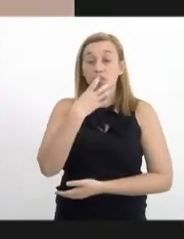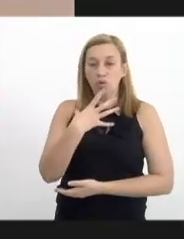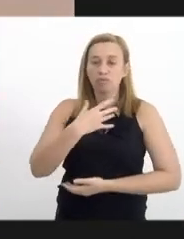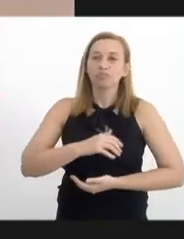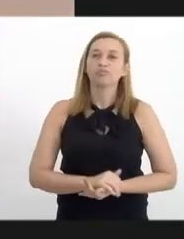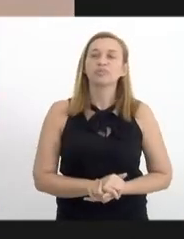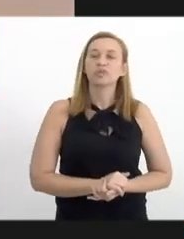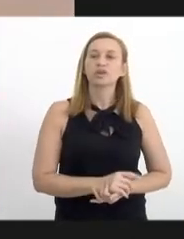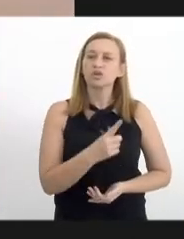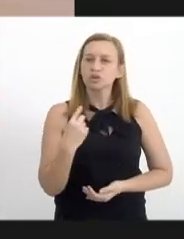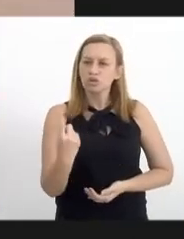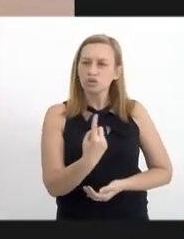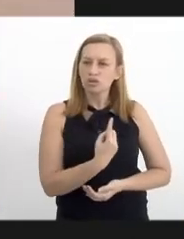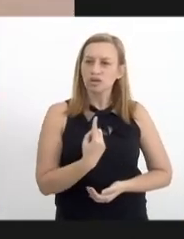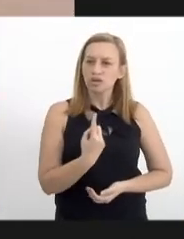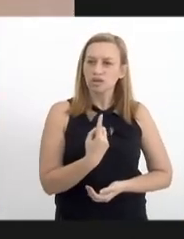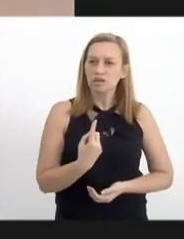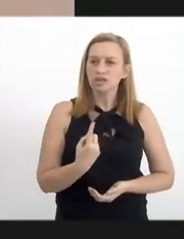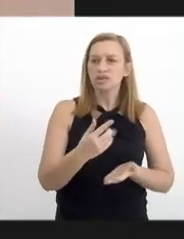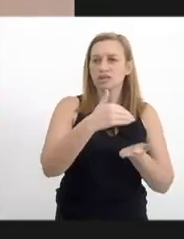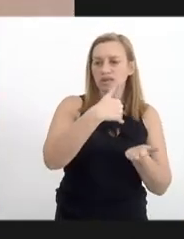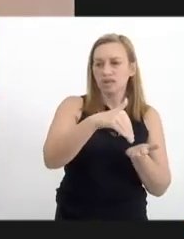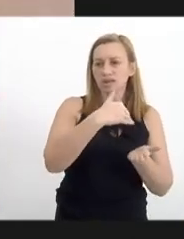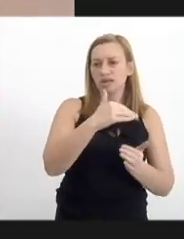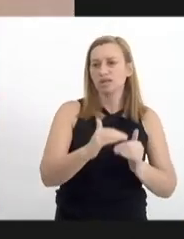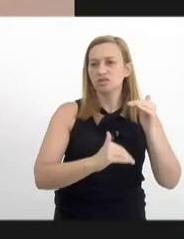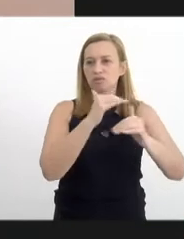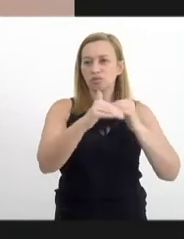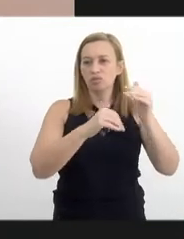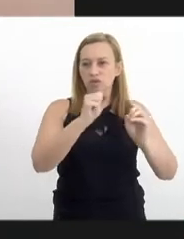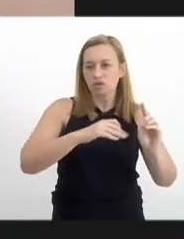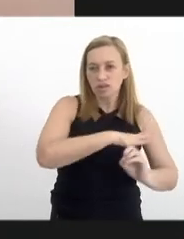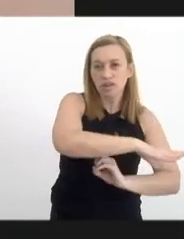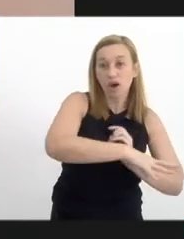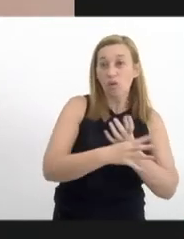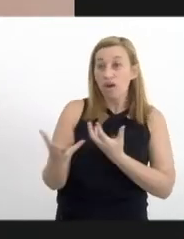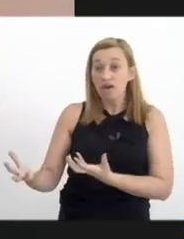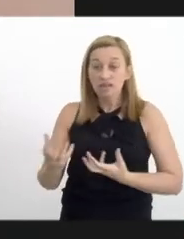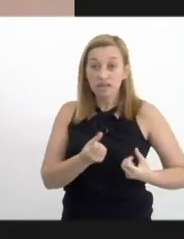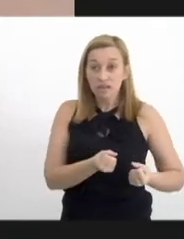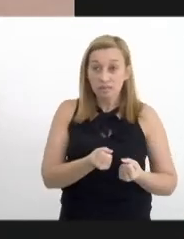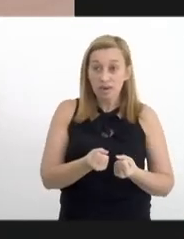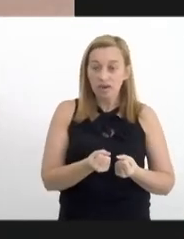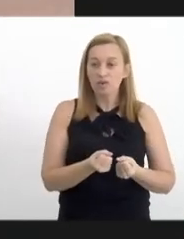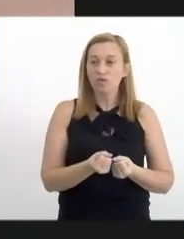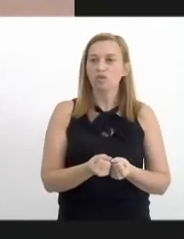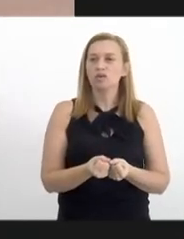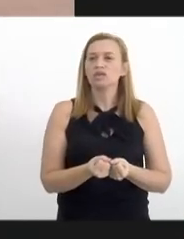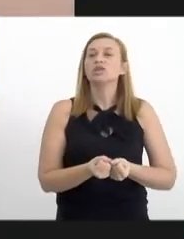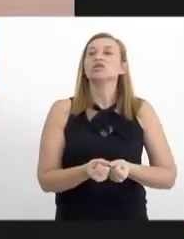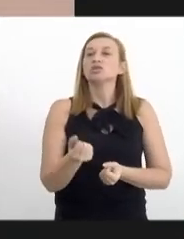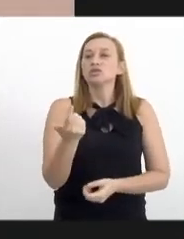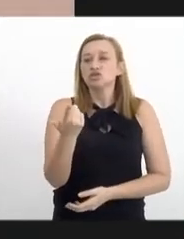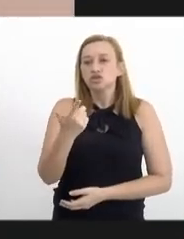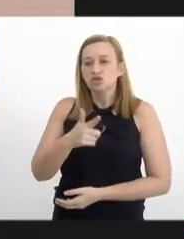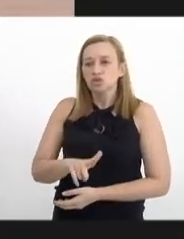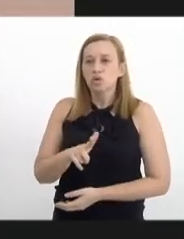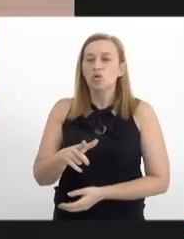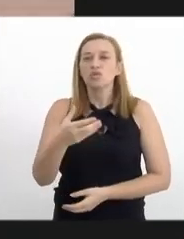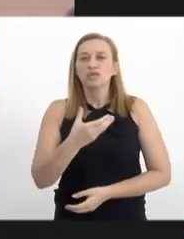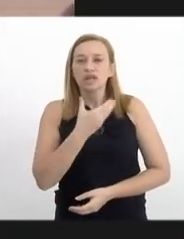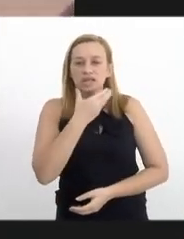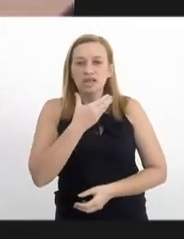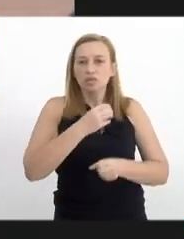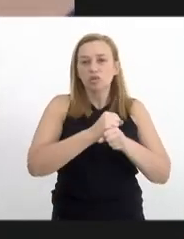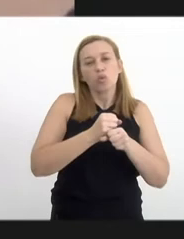nós viemos aqui, a Secretaria de Desenvolvimento Social recebeu essa pasta novamente em dezembro